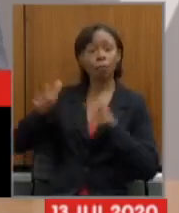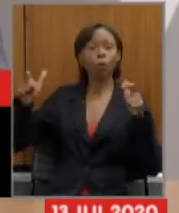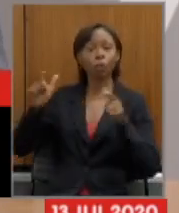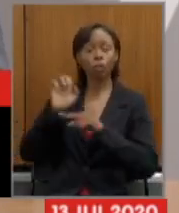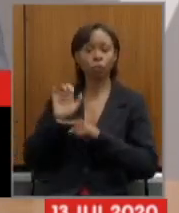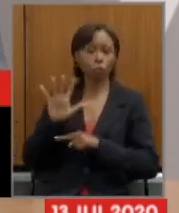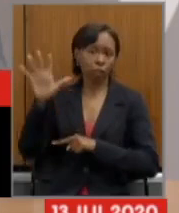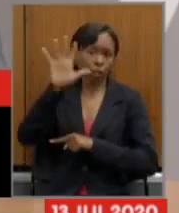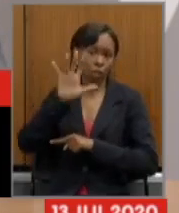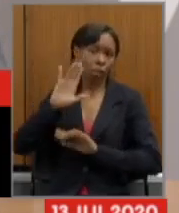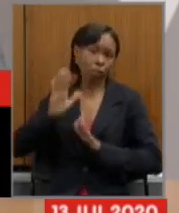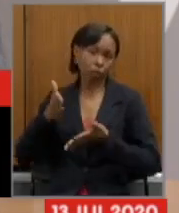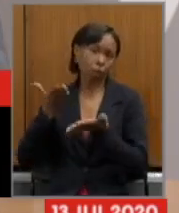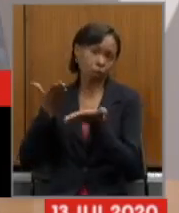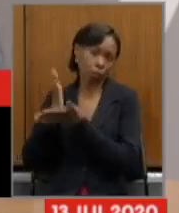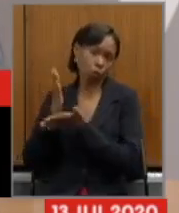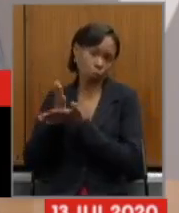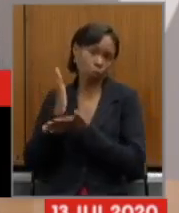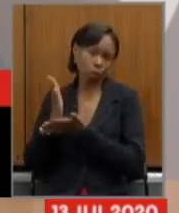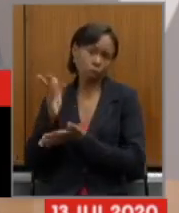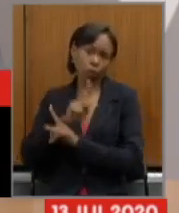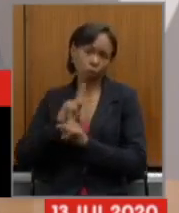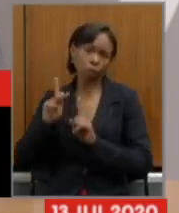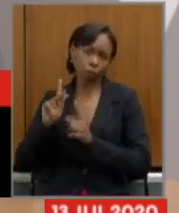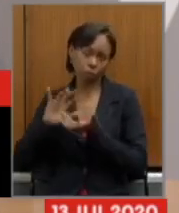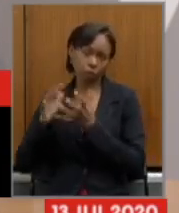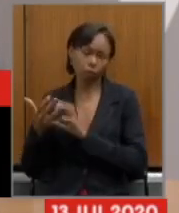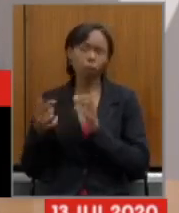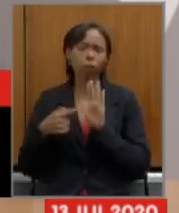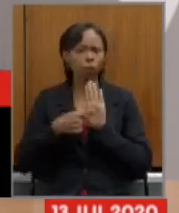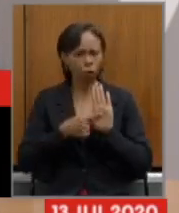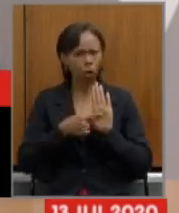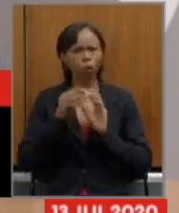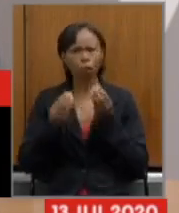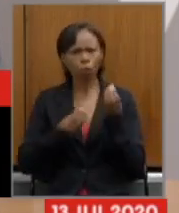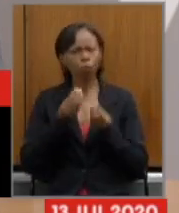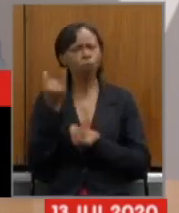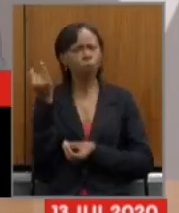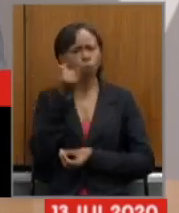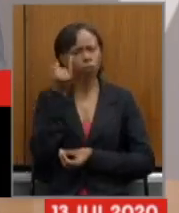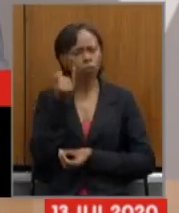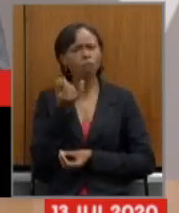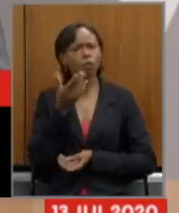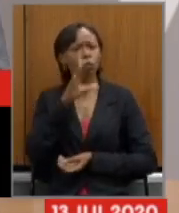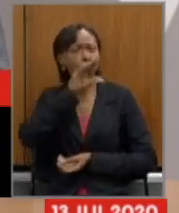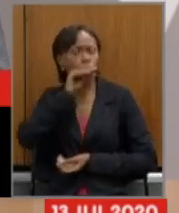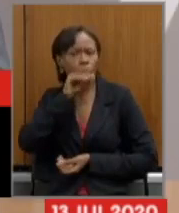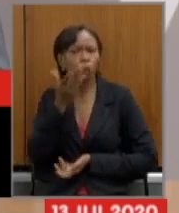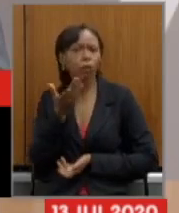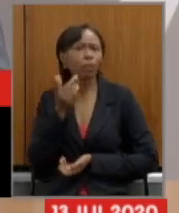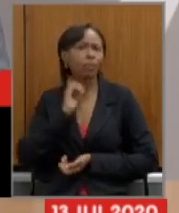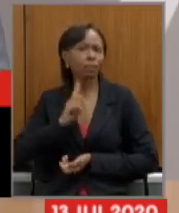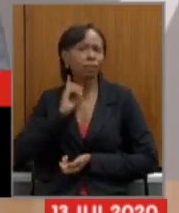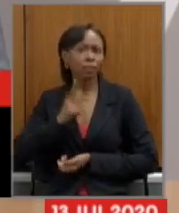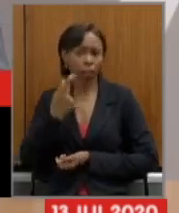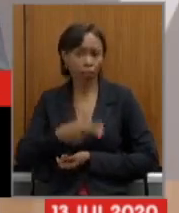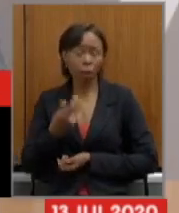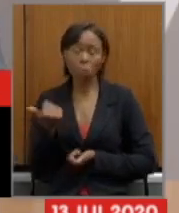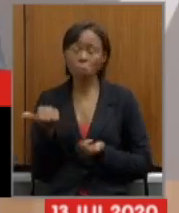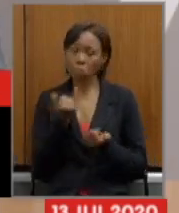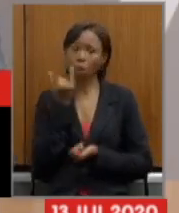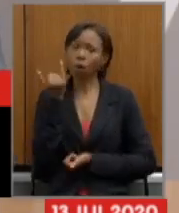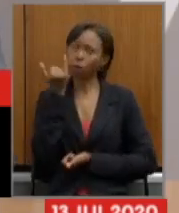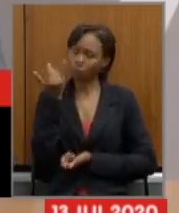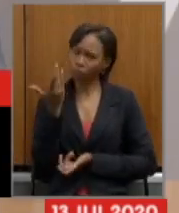a reforma no nosso país mostrando a importância que o servidor público estadual tem para o governo de minas porque afinal é quem leva a